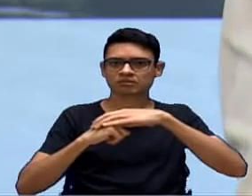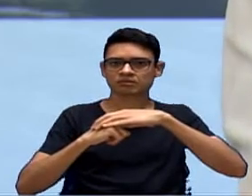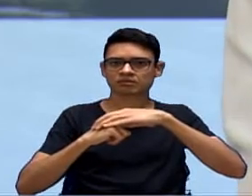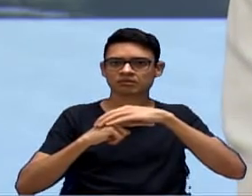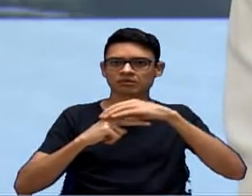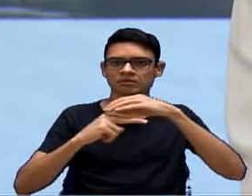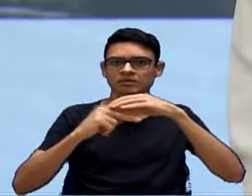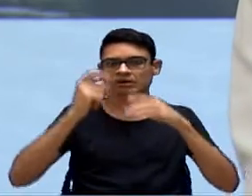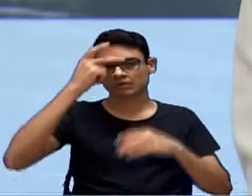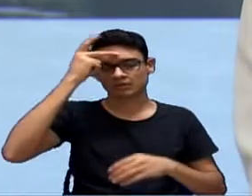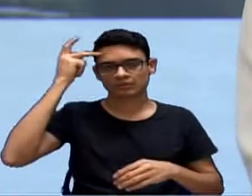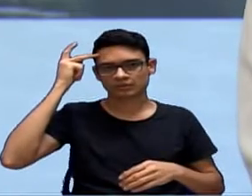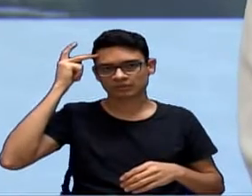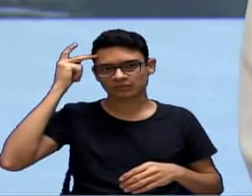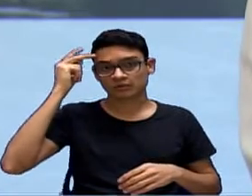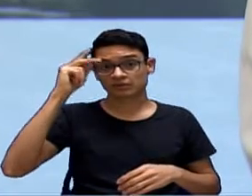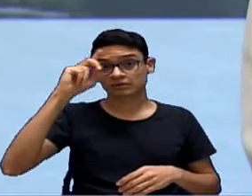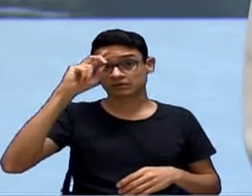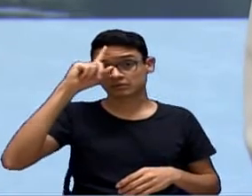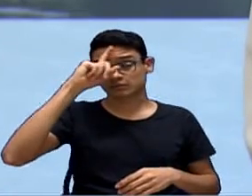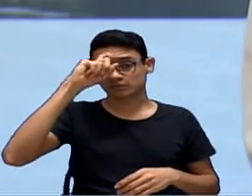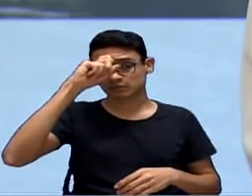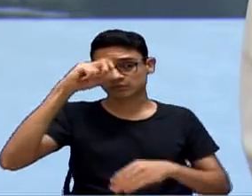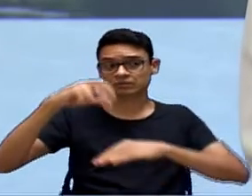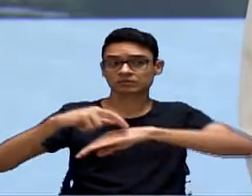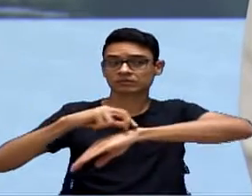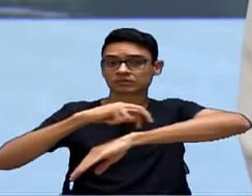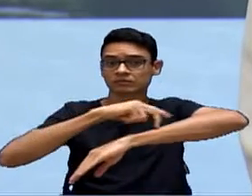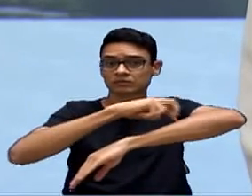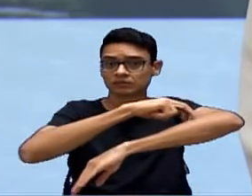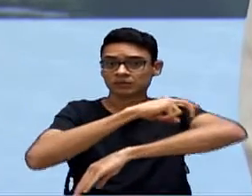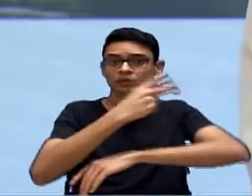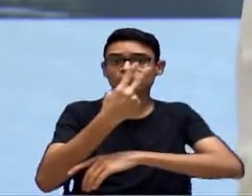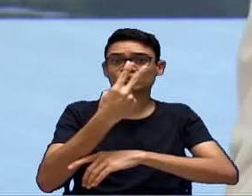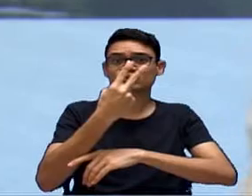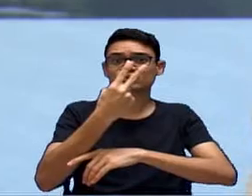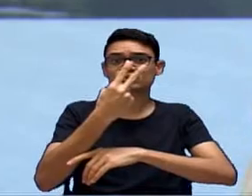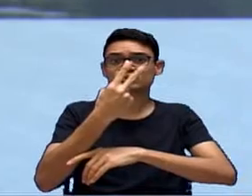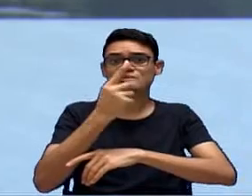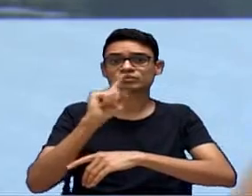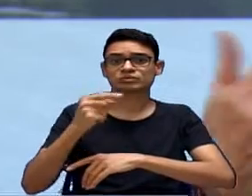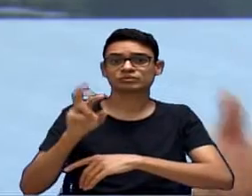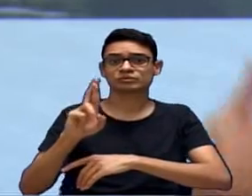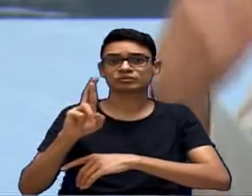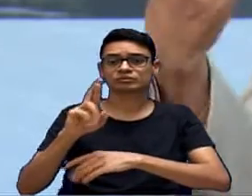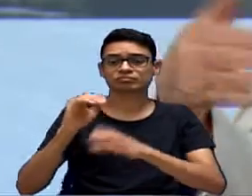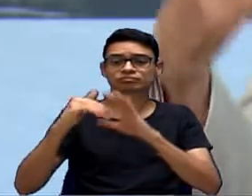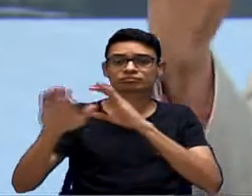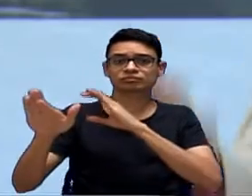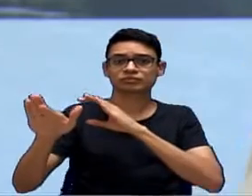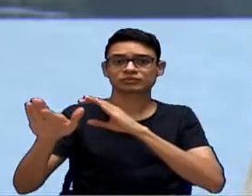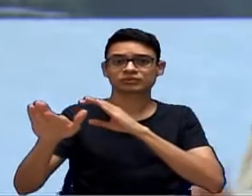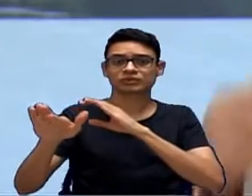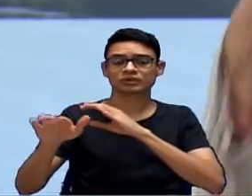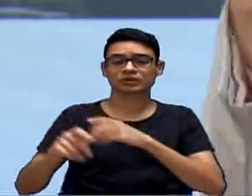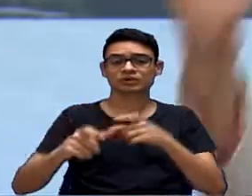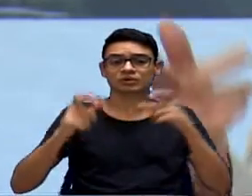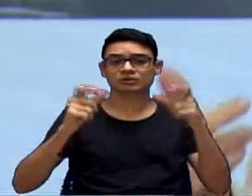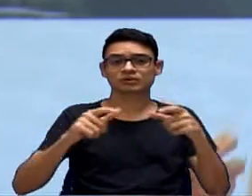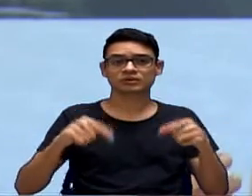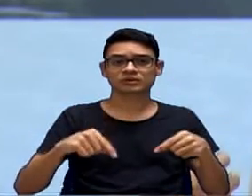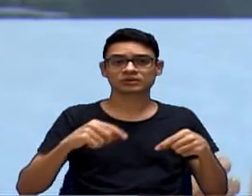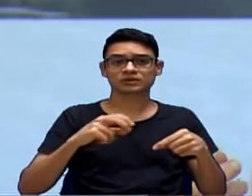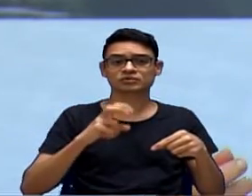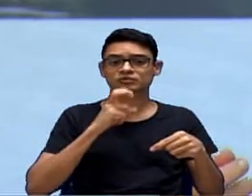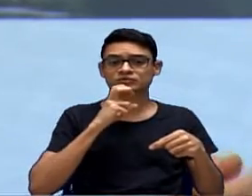Itu, Santa Casa, vai receber 2 milhões para uma coisa que deveria estar sendo feita em Sorocaba para a